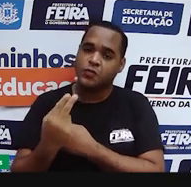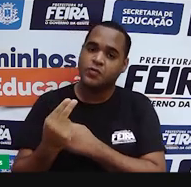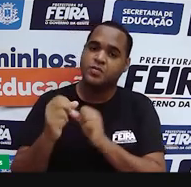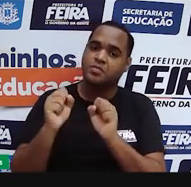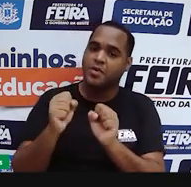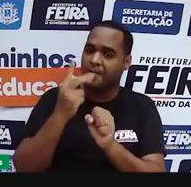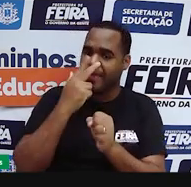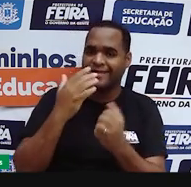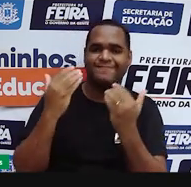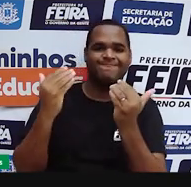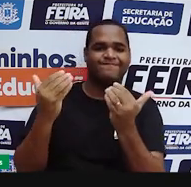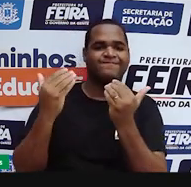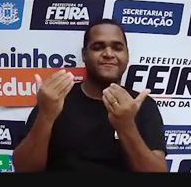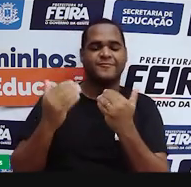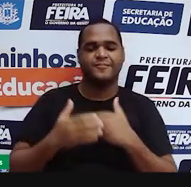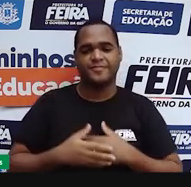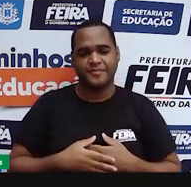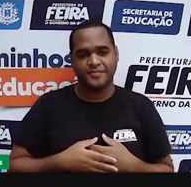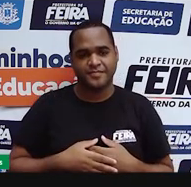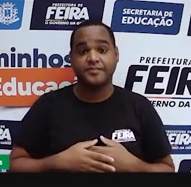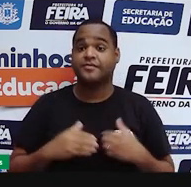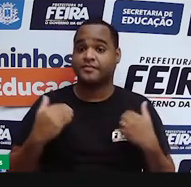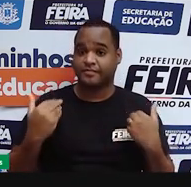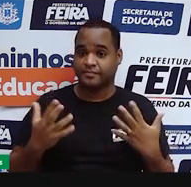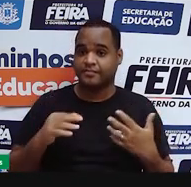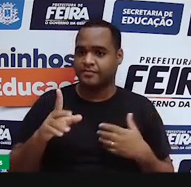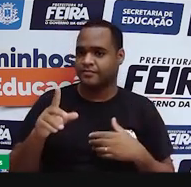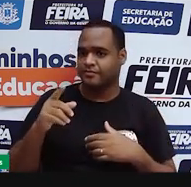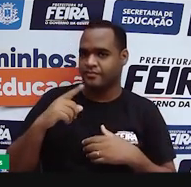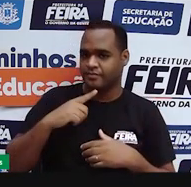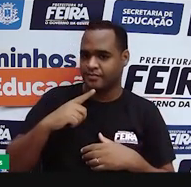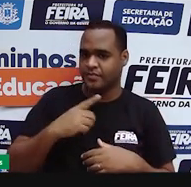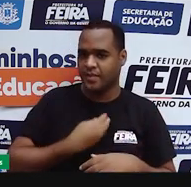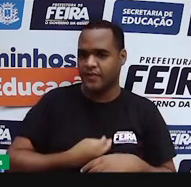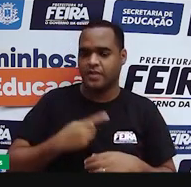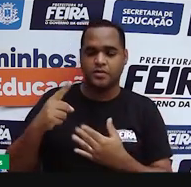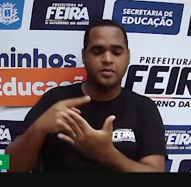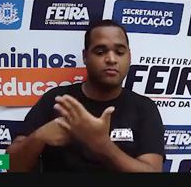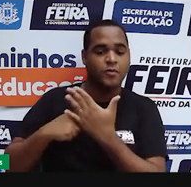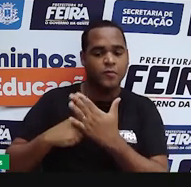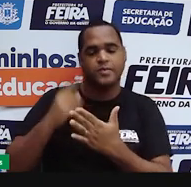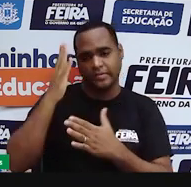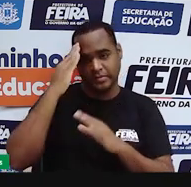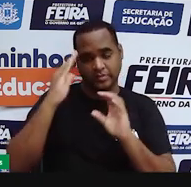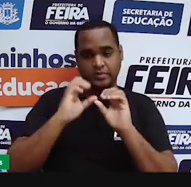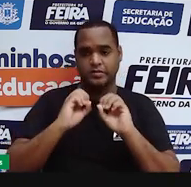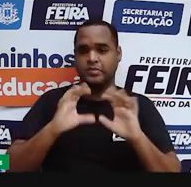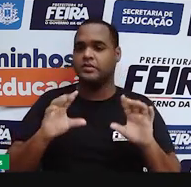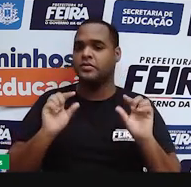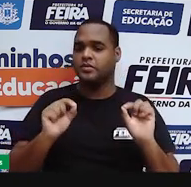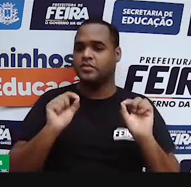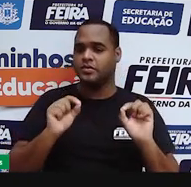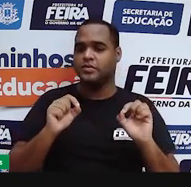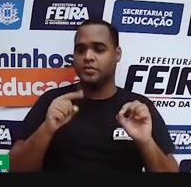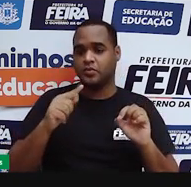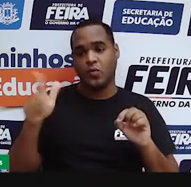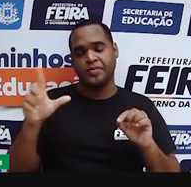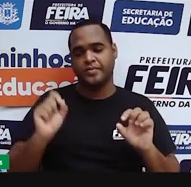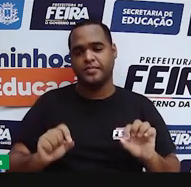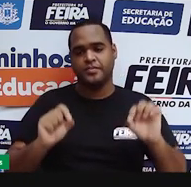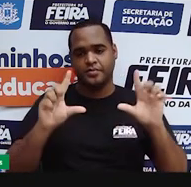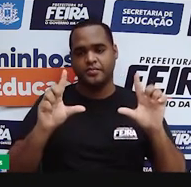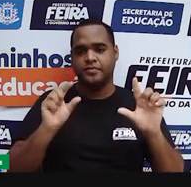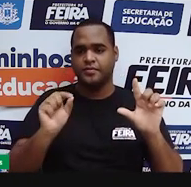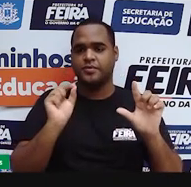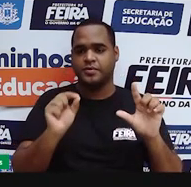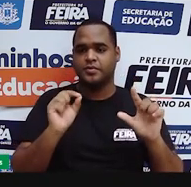duvidosa. Então, esse site aqui nos ajuda a descobrir isso. Vou colocar agora o outro site para vocês, que é o